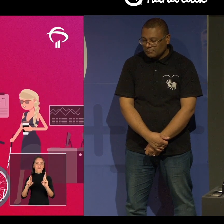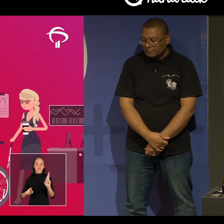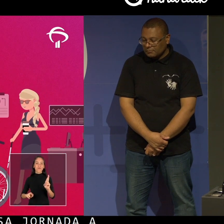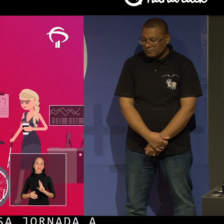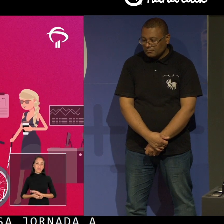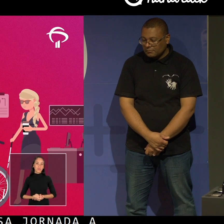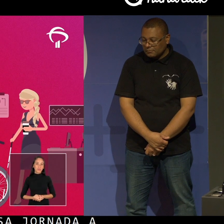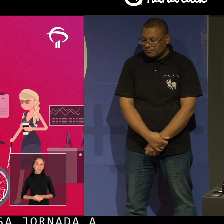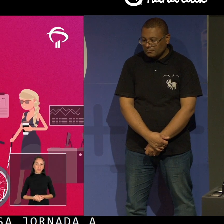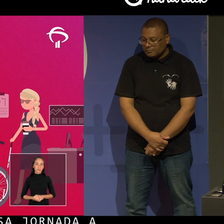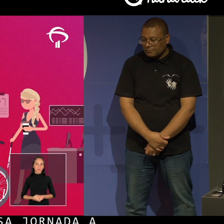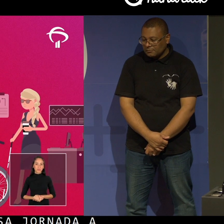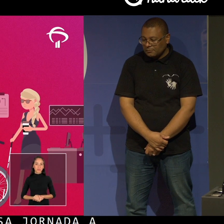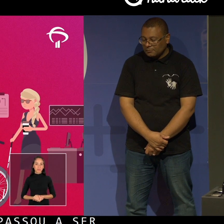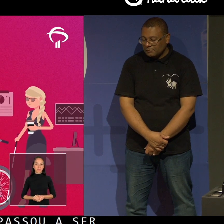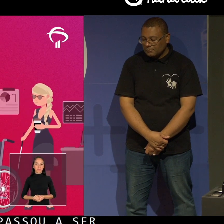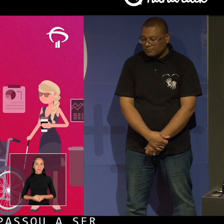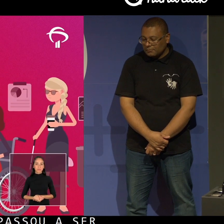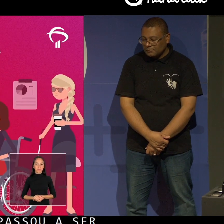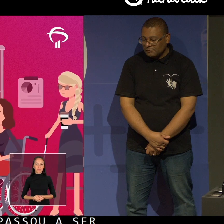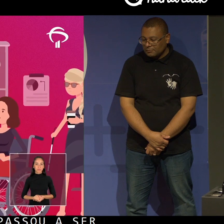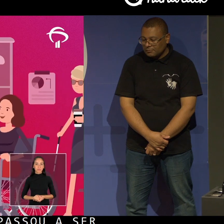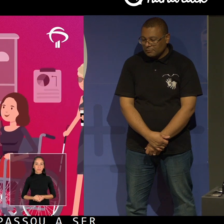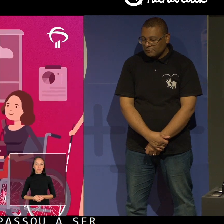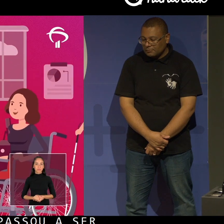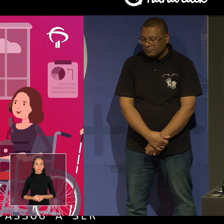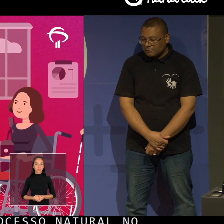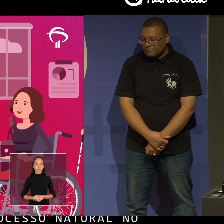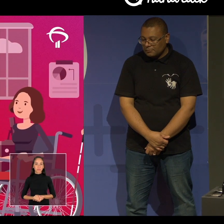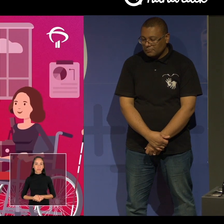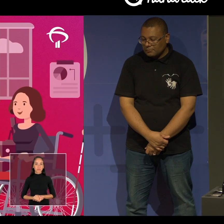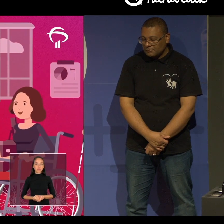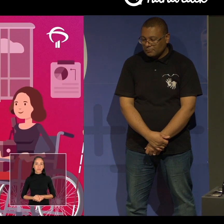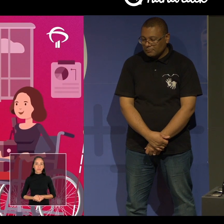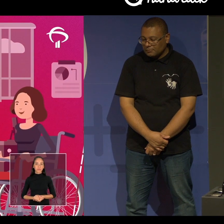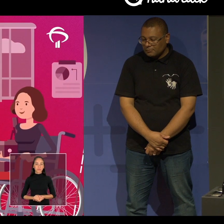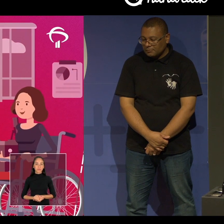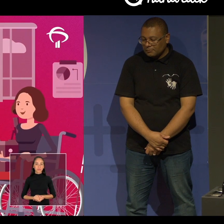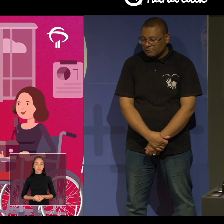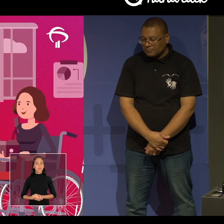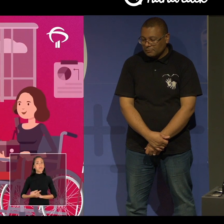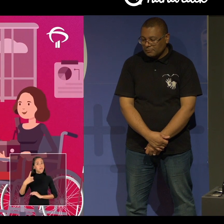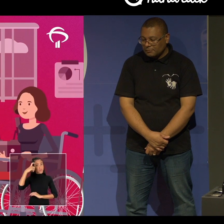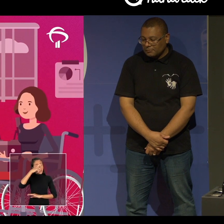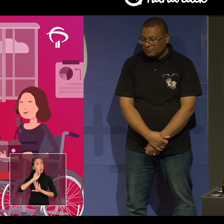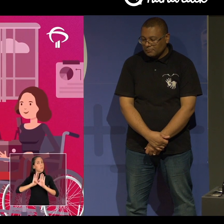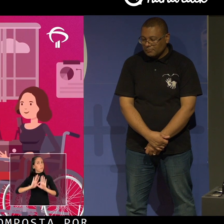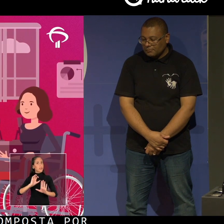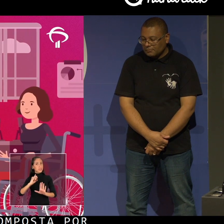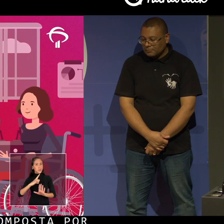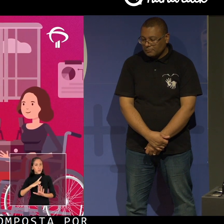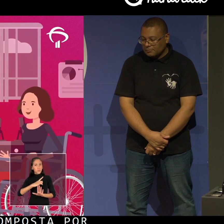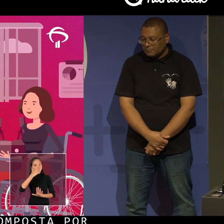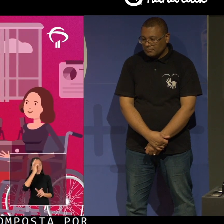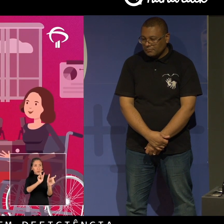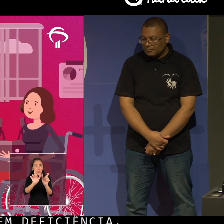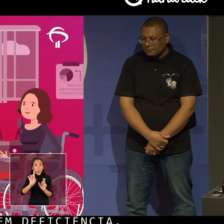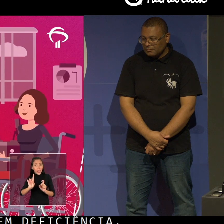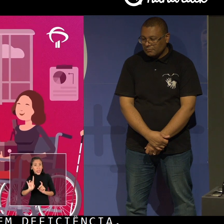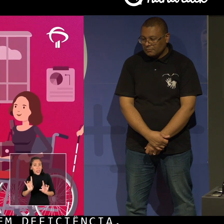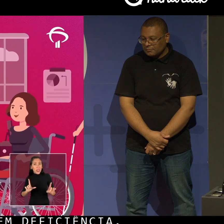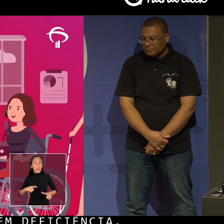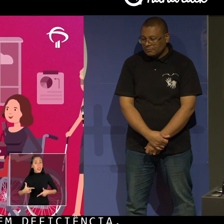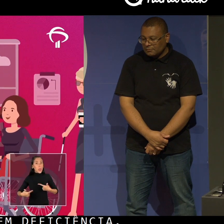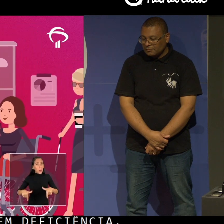natural no Bradesco. A equipe é composta por pessoas com e sem deficiência. O desafio é intenso, mas com o trabalho de cada